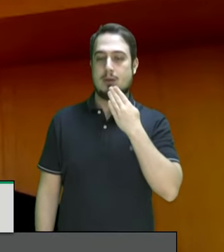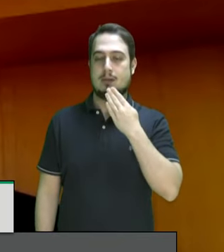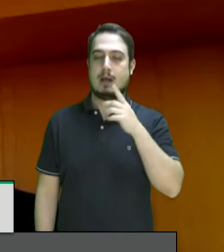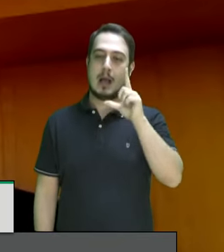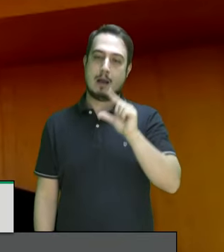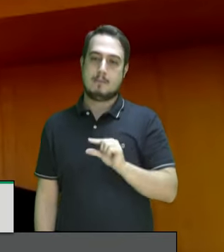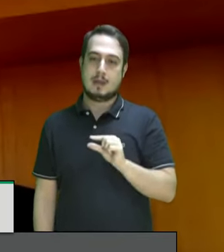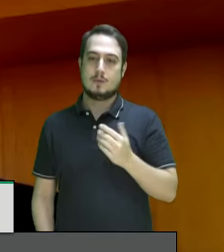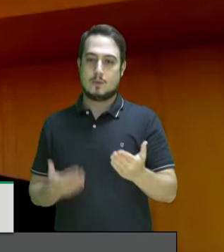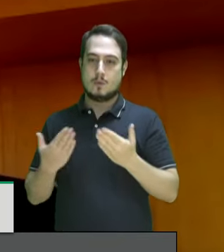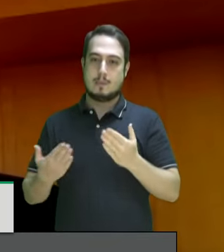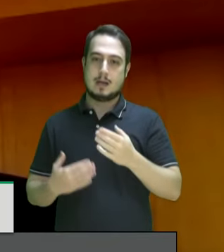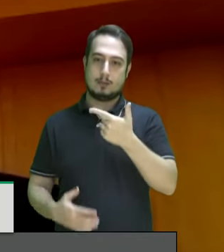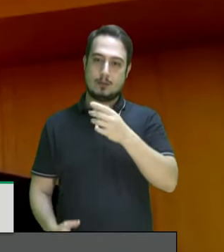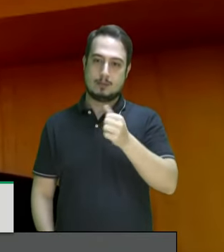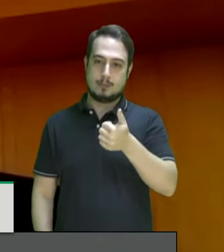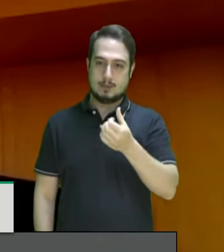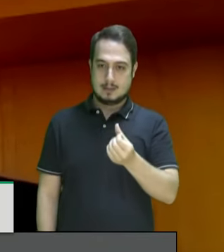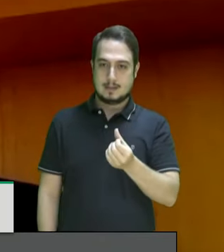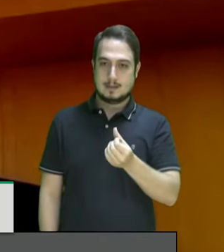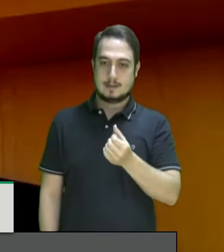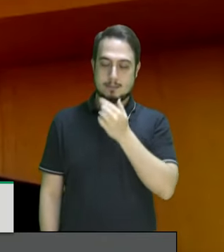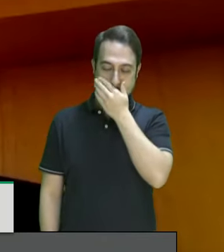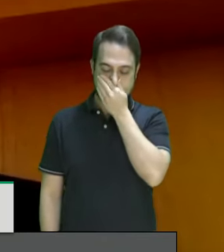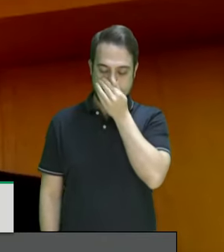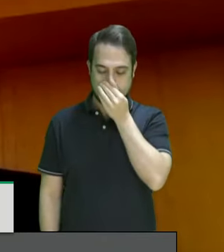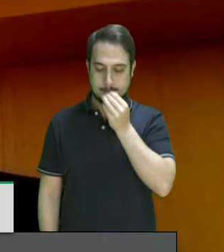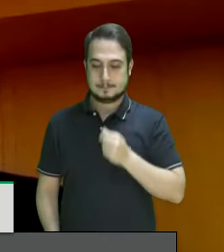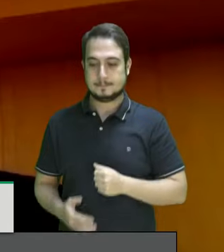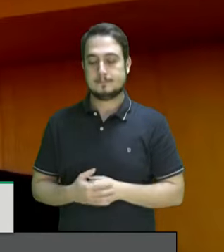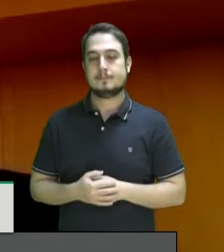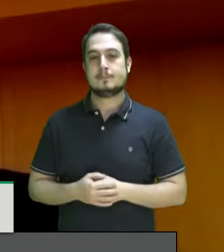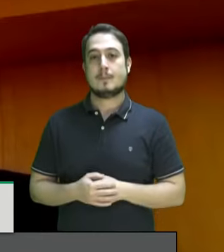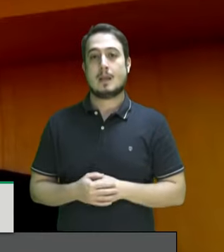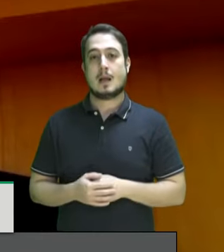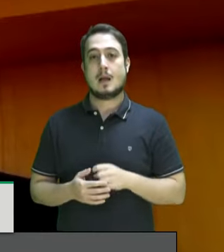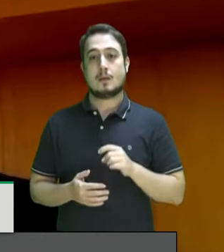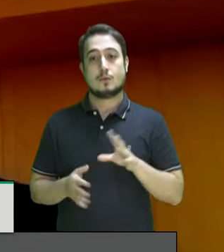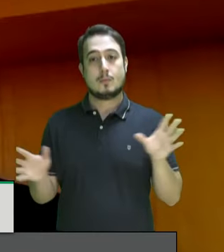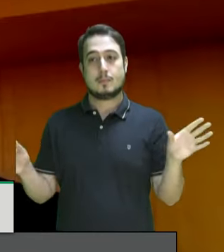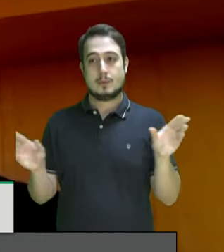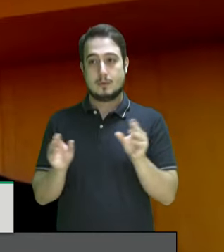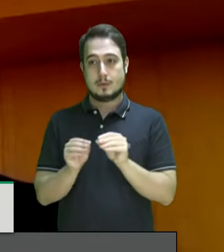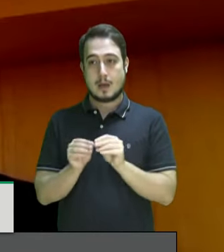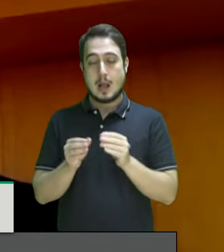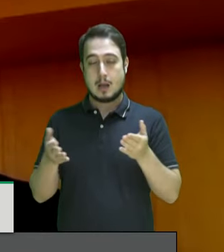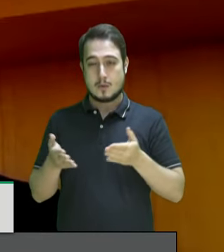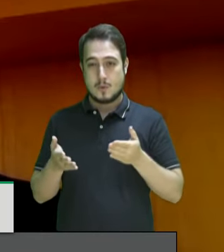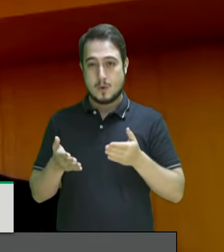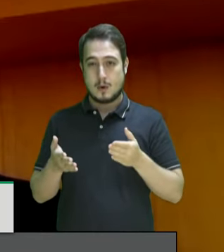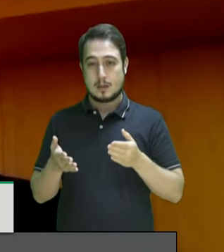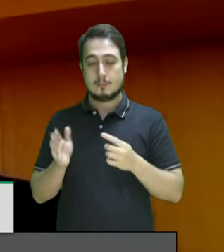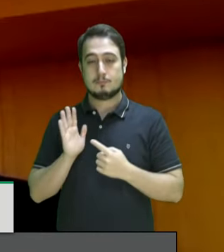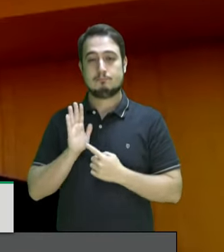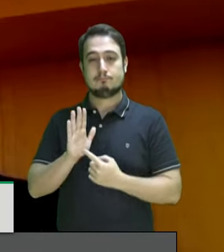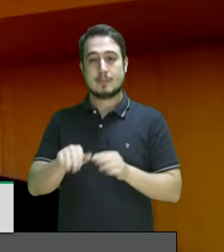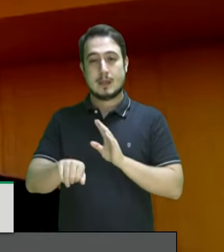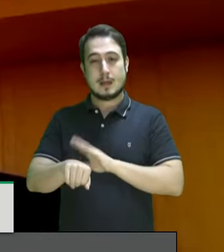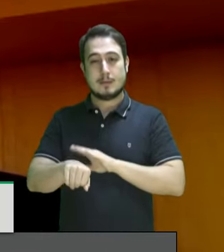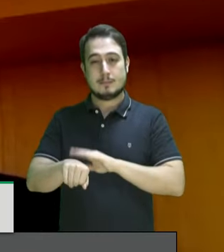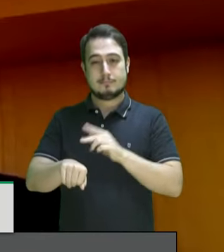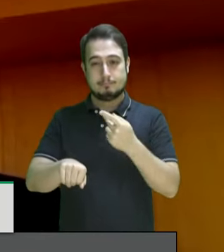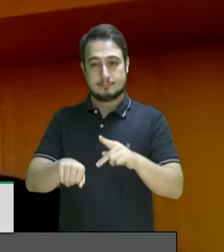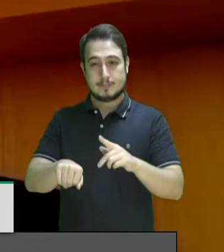2016 para concluir eu diria o seguinte nós estamos diante de um quadro em que o